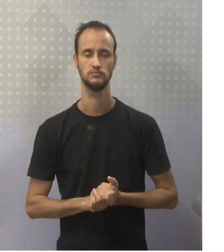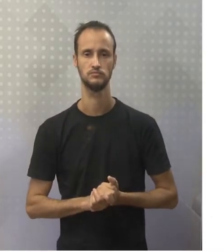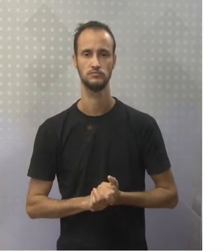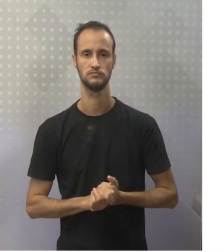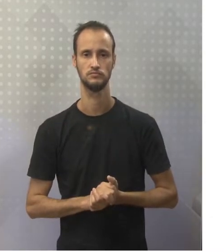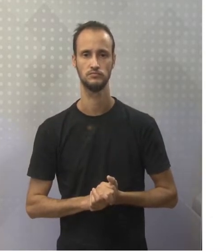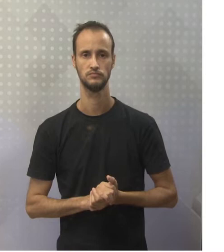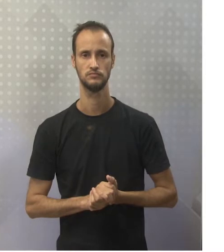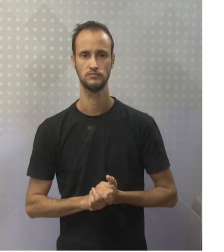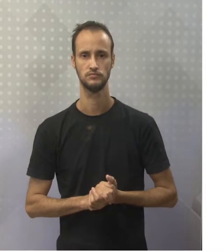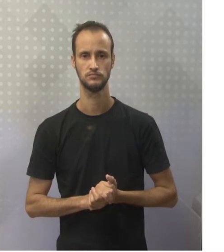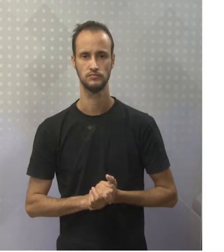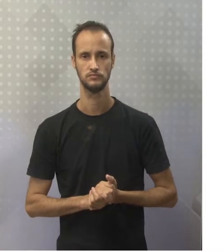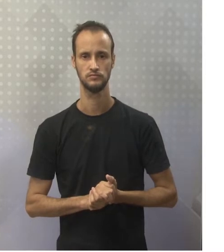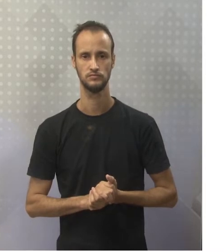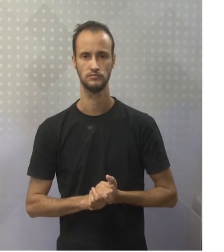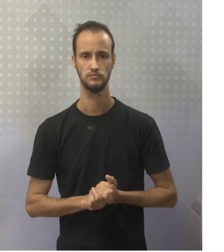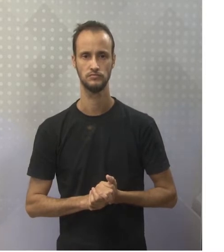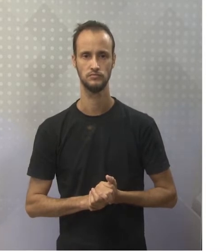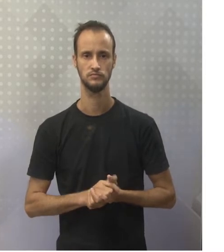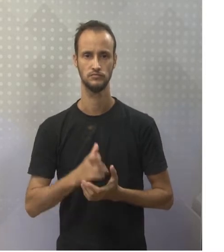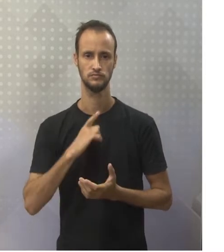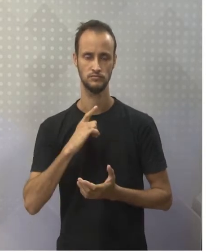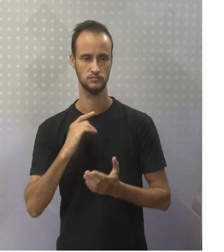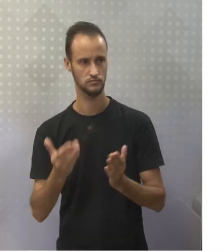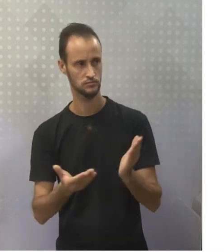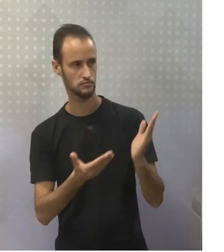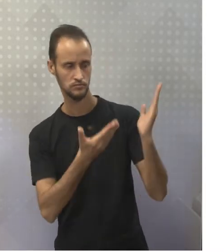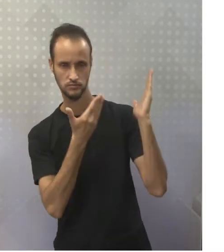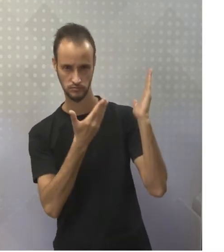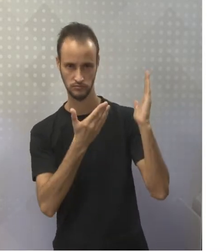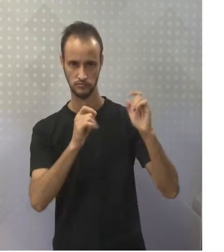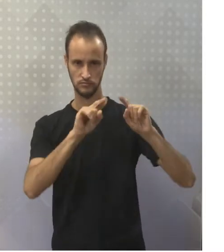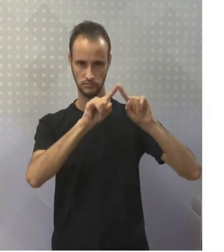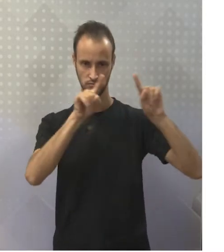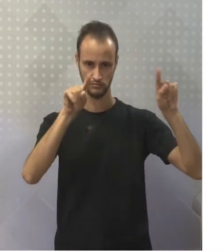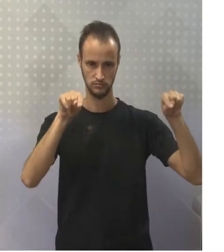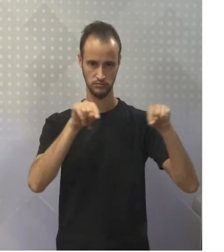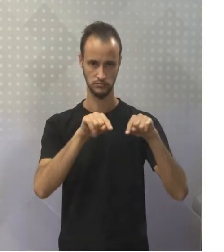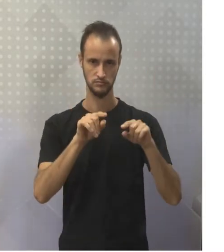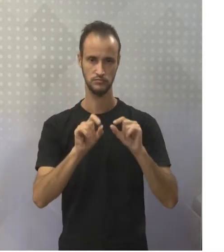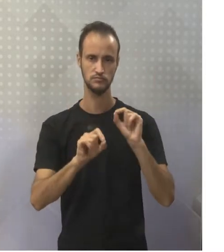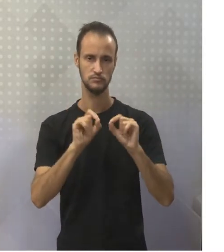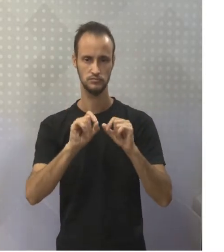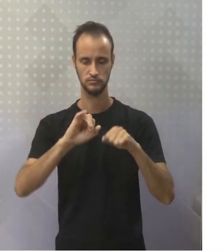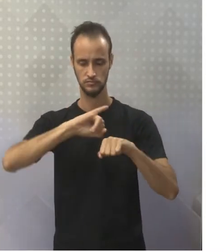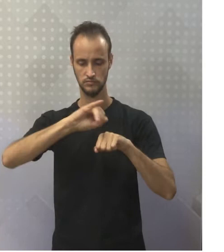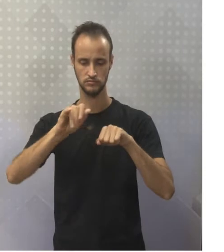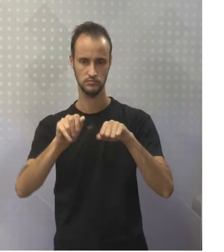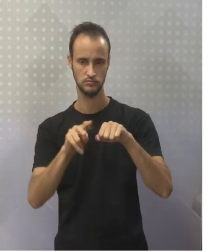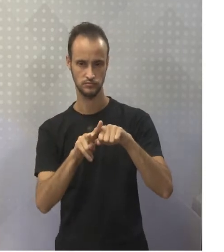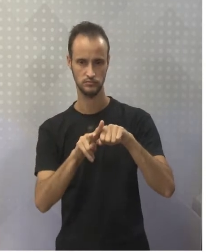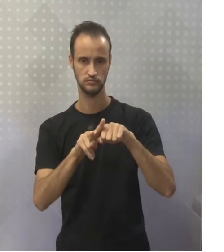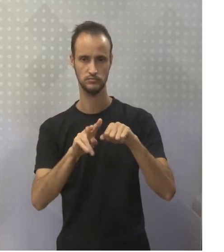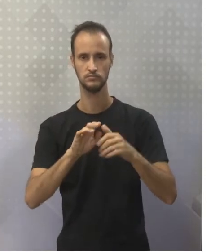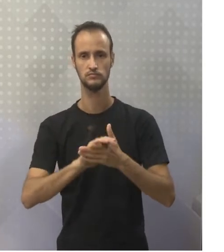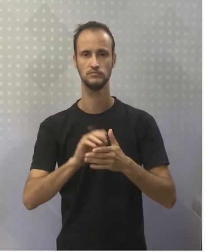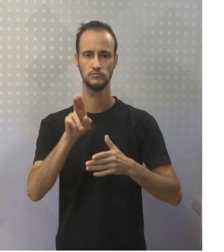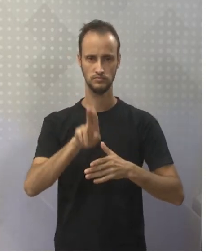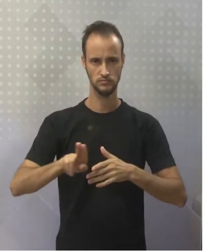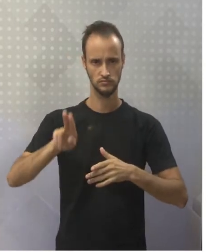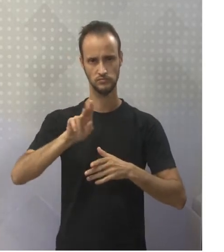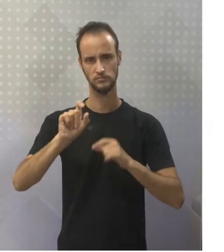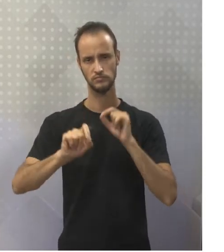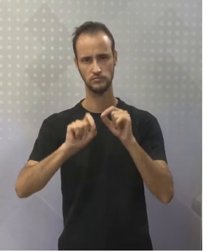Então, eu tenho um cartoon aí, de um advérbio, que é muito utilizado quando nós estamos